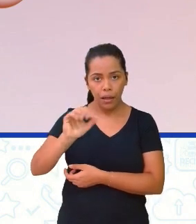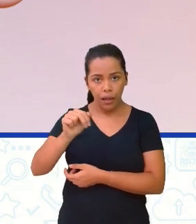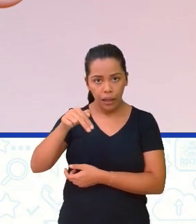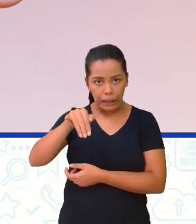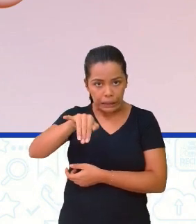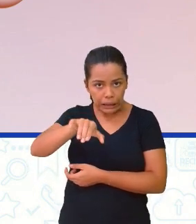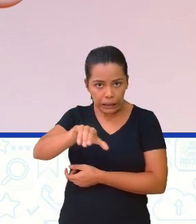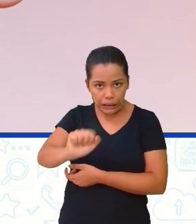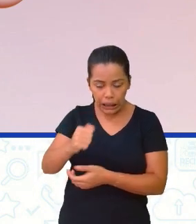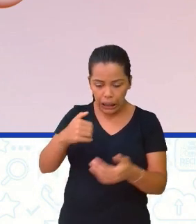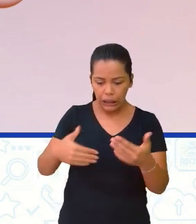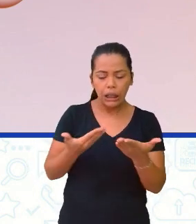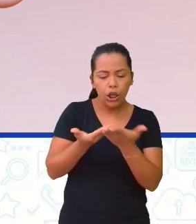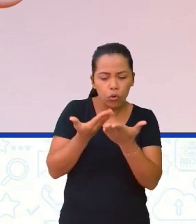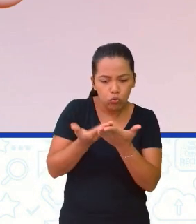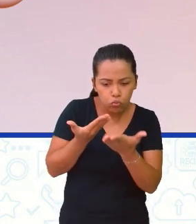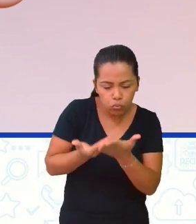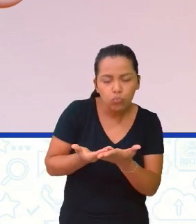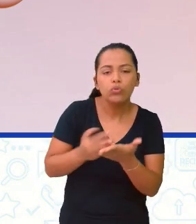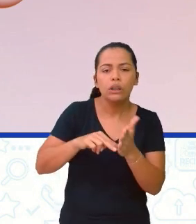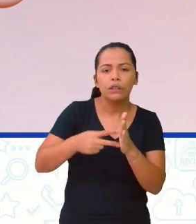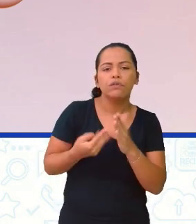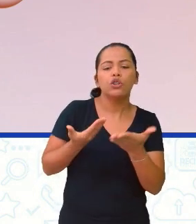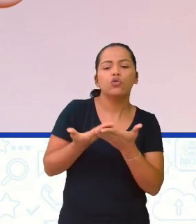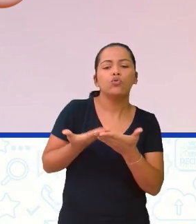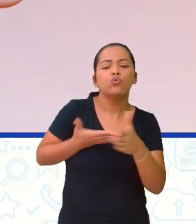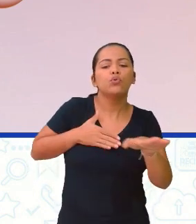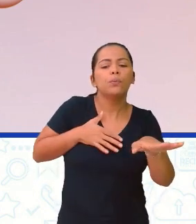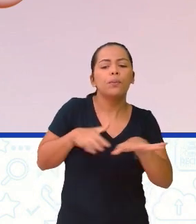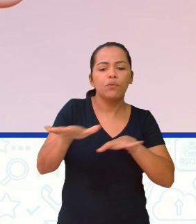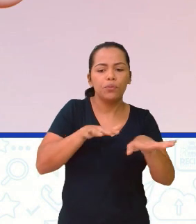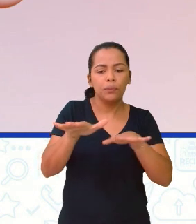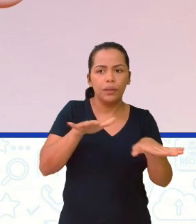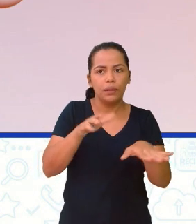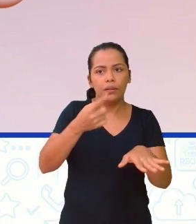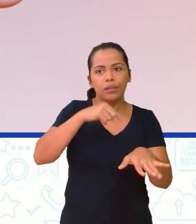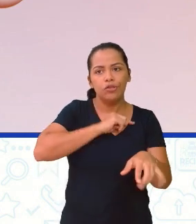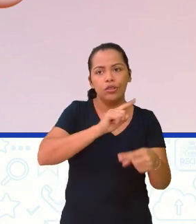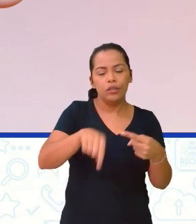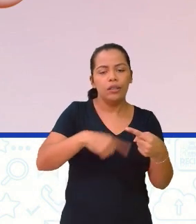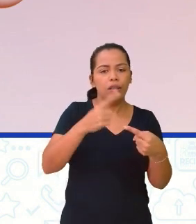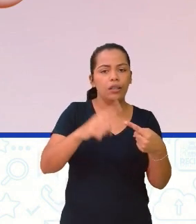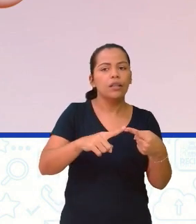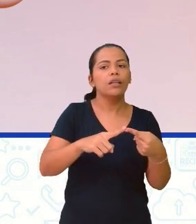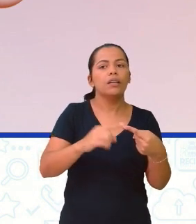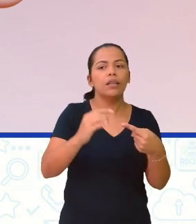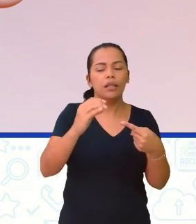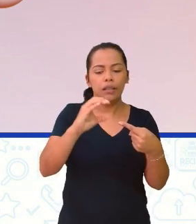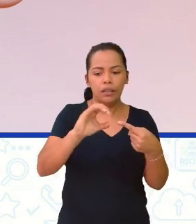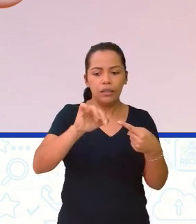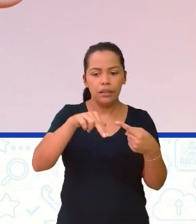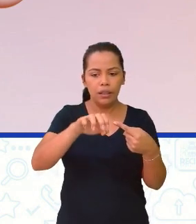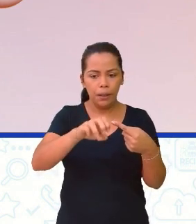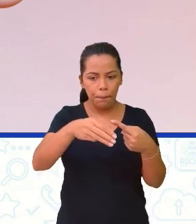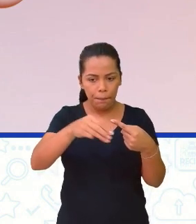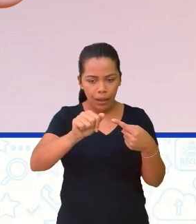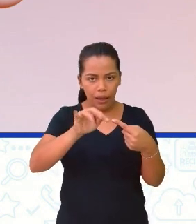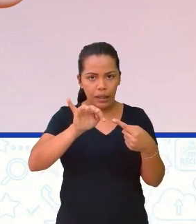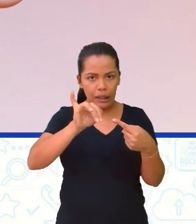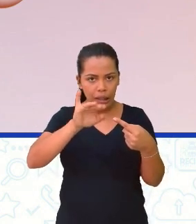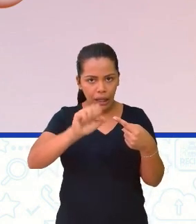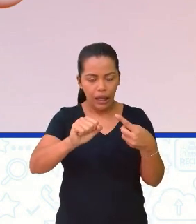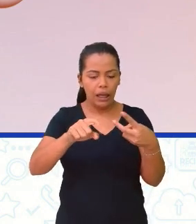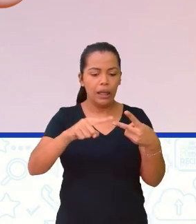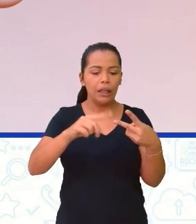movimentos, é o estudo dos movimentos, e que na subdivisão nós temos a cinemática, a dinâmica e a estática. Veja que nós já